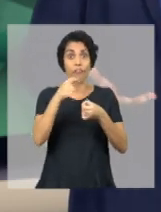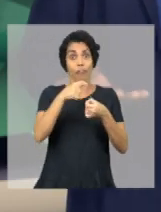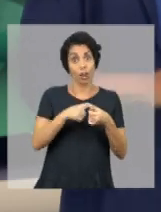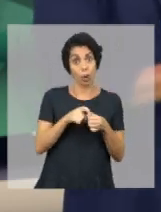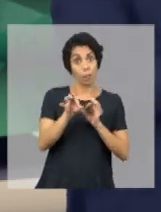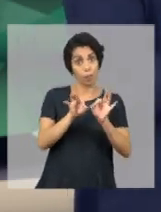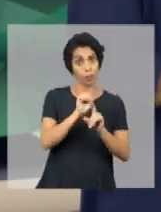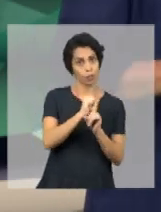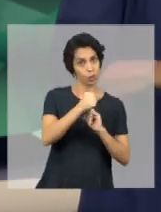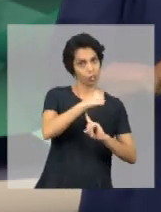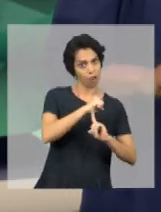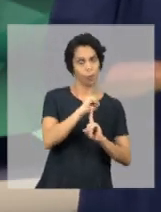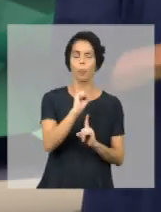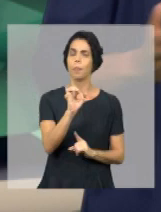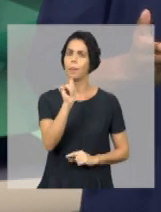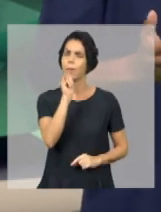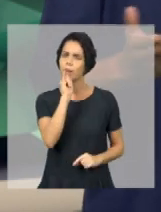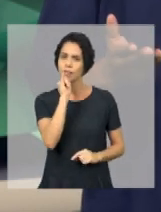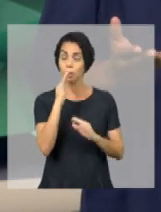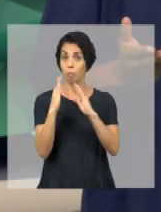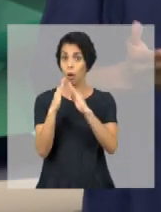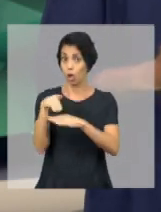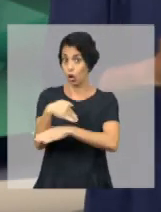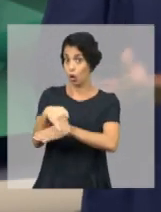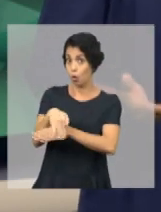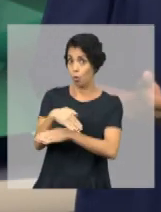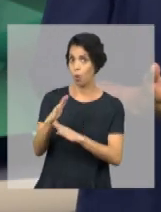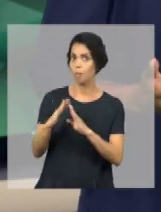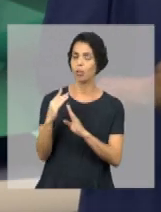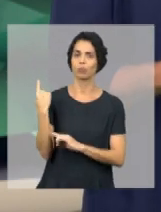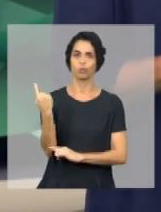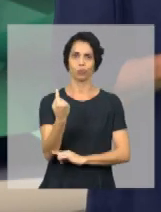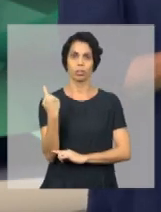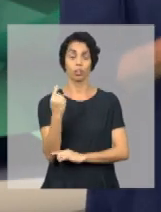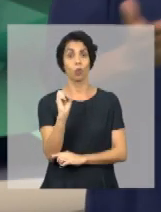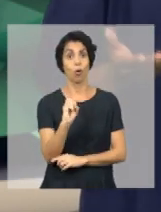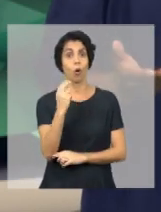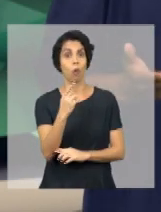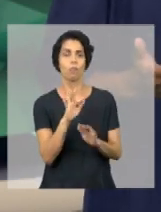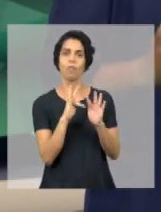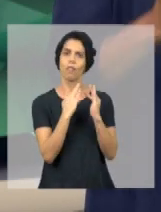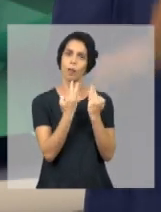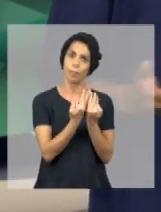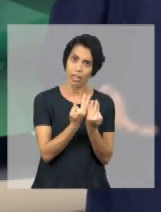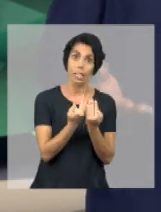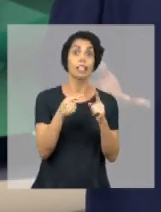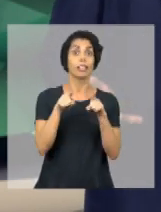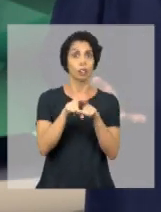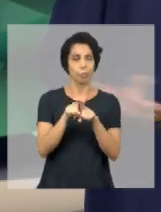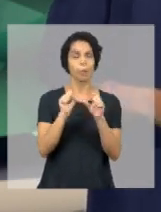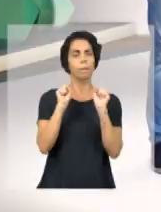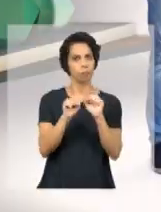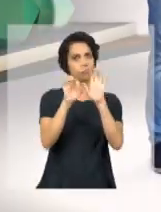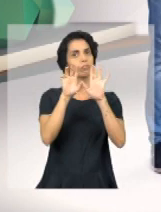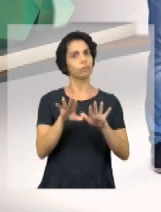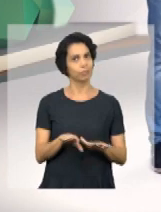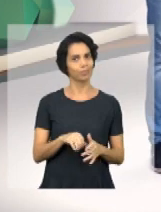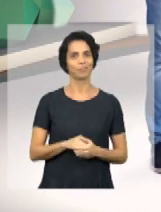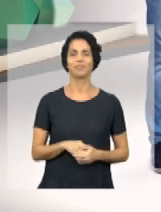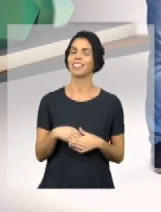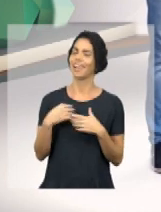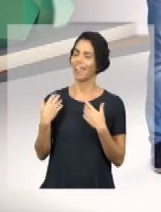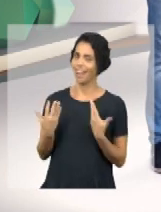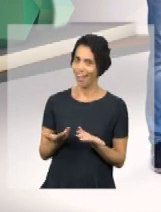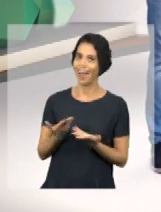programa social. Por exemplo, moradores de rua que vivem sozinhos ou com familiares também podem se inscrever. Ah,